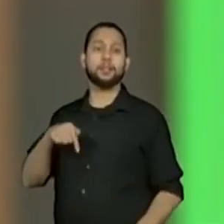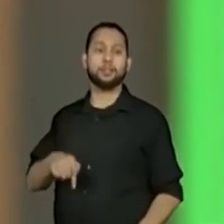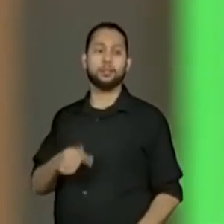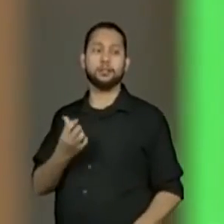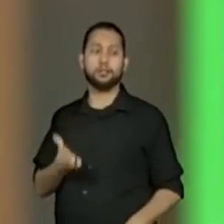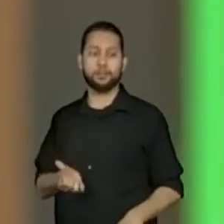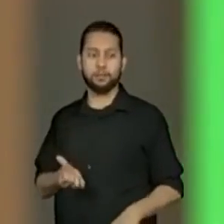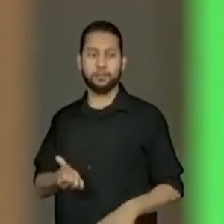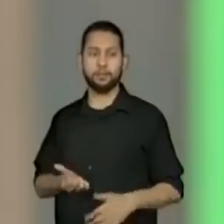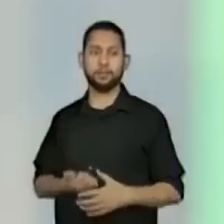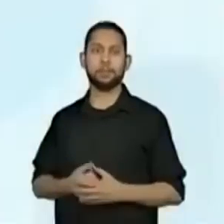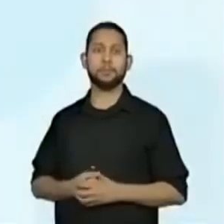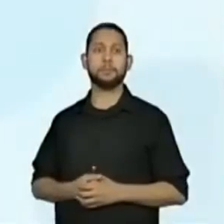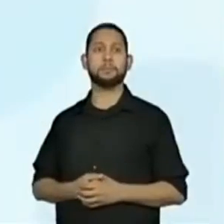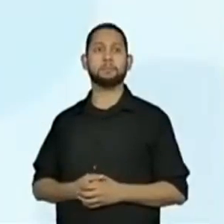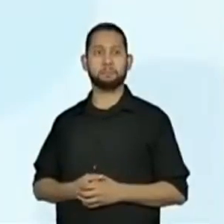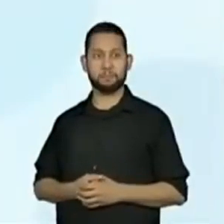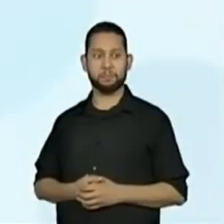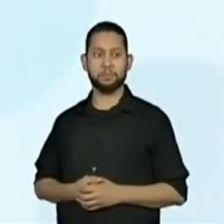76.